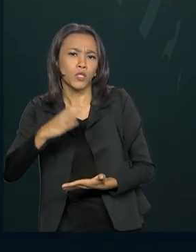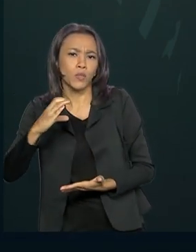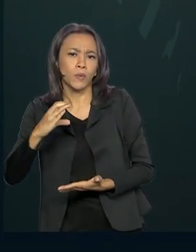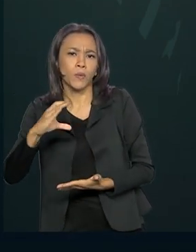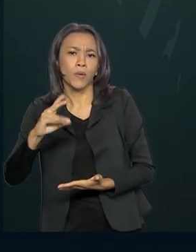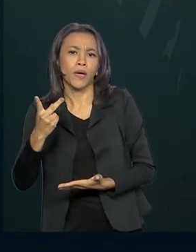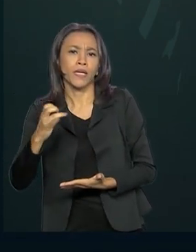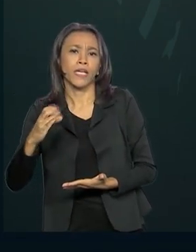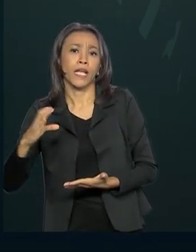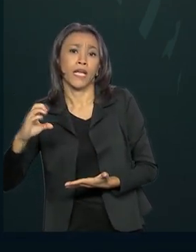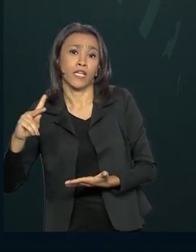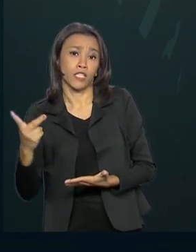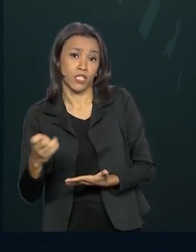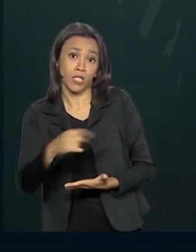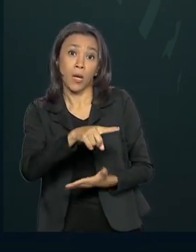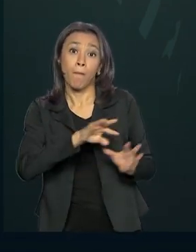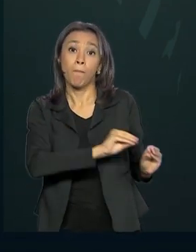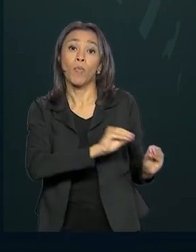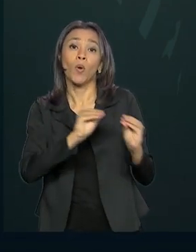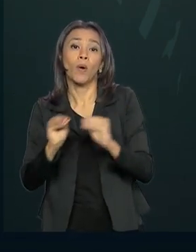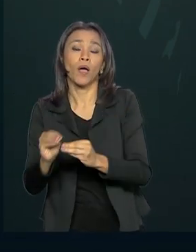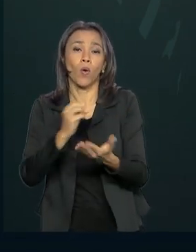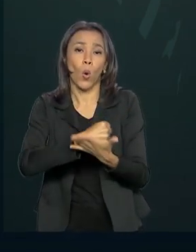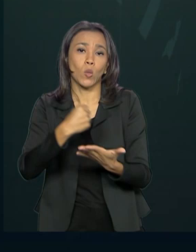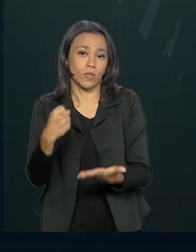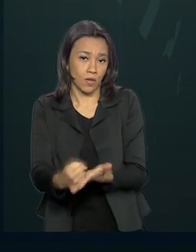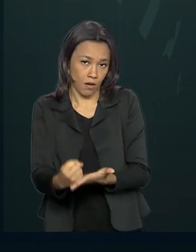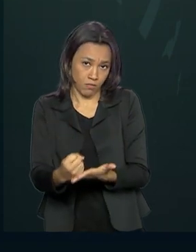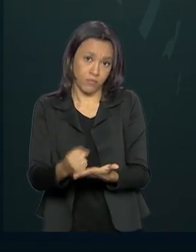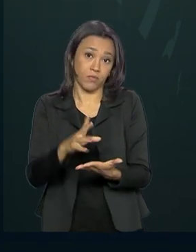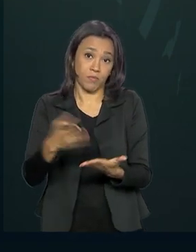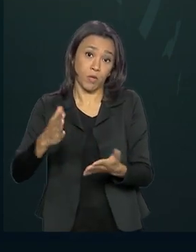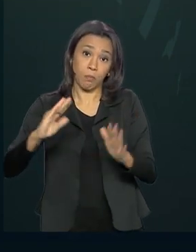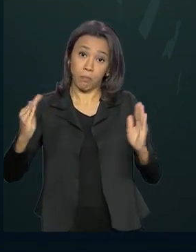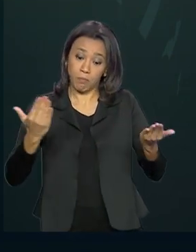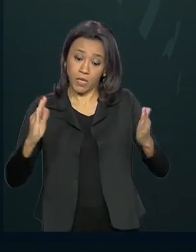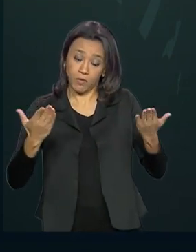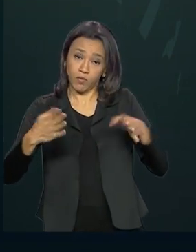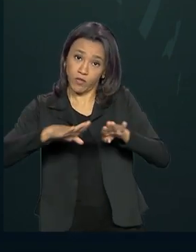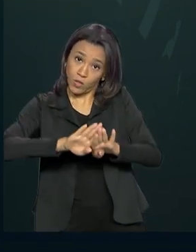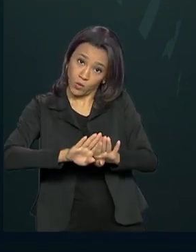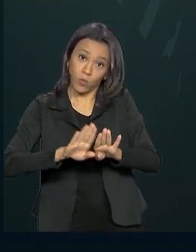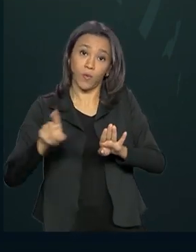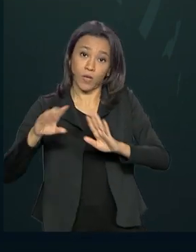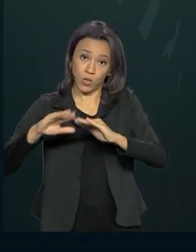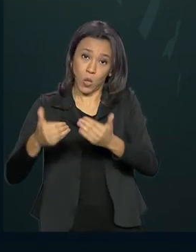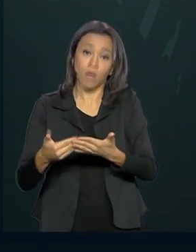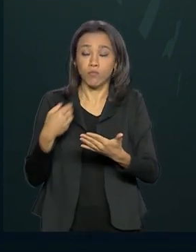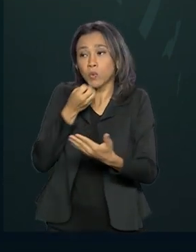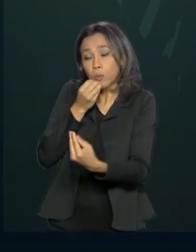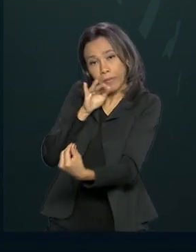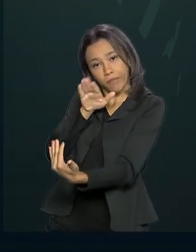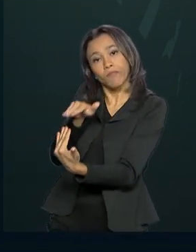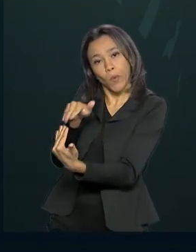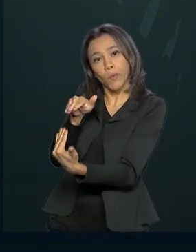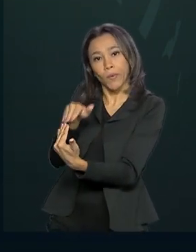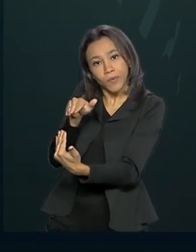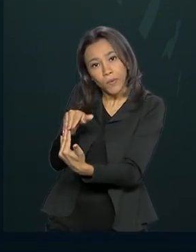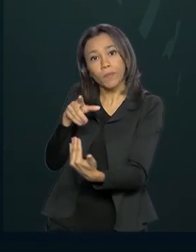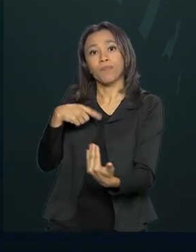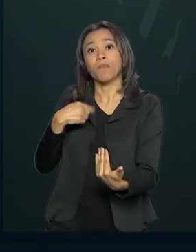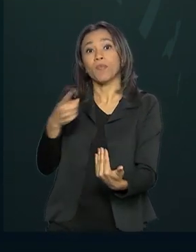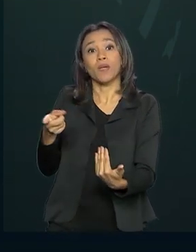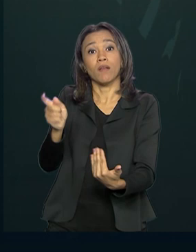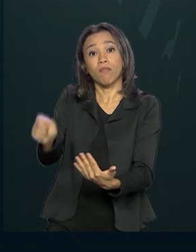contrato sem ônus pelo tempo que ficar fechada. Fernanda aceitou o negócio, pois terá uma conta a menos